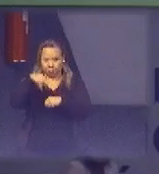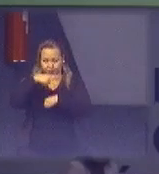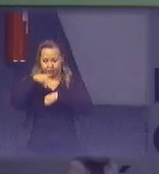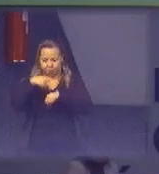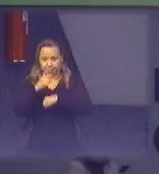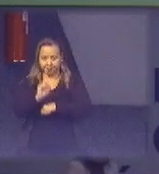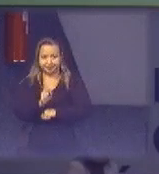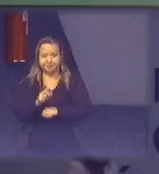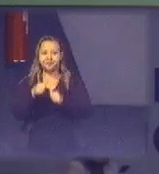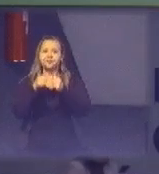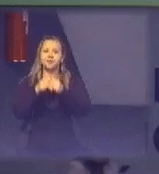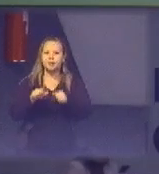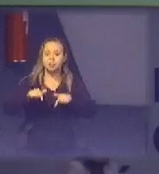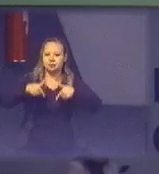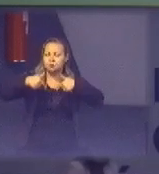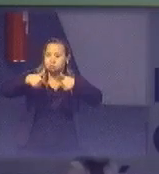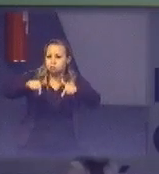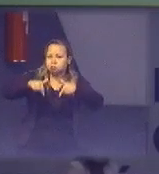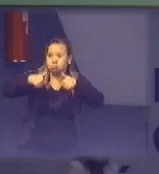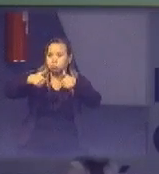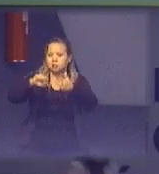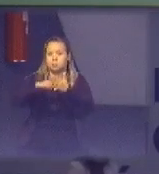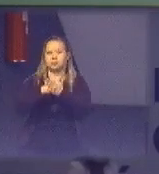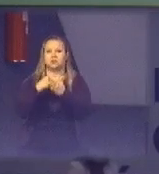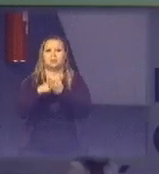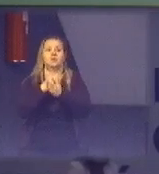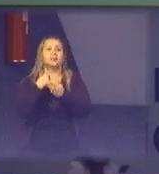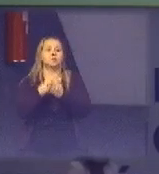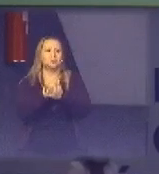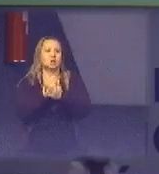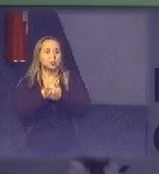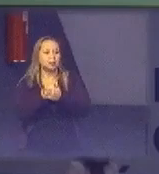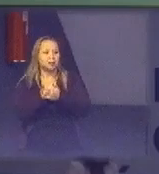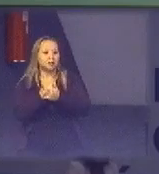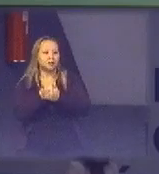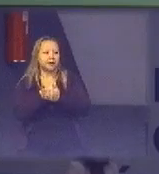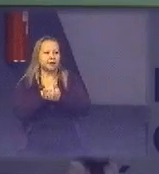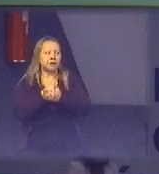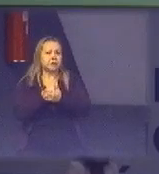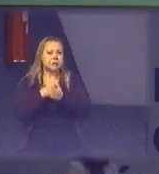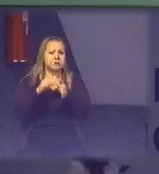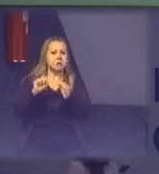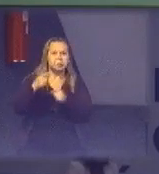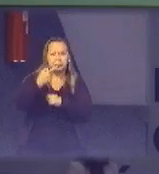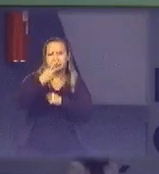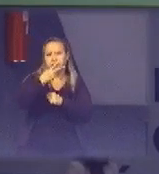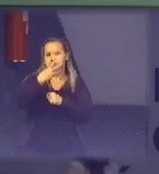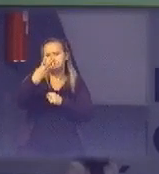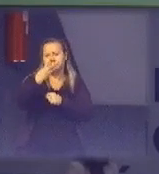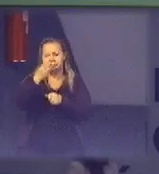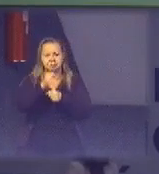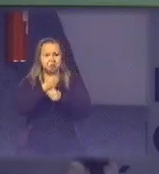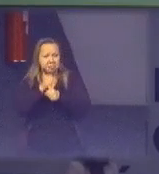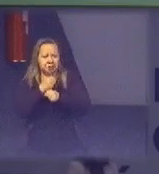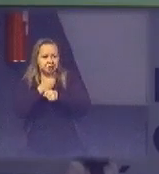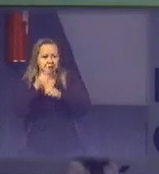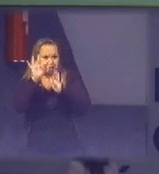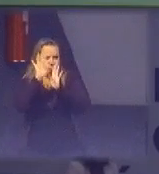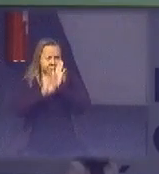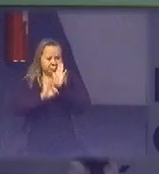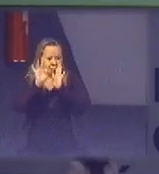estamos numa luta de pelo menos dois a três anos com um texto